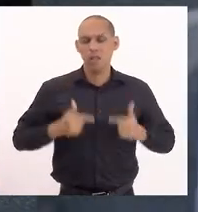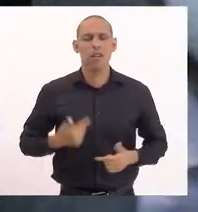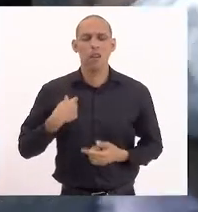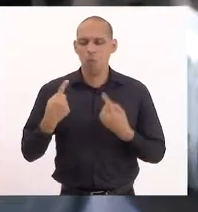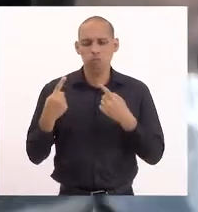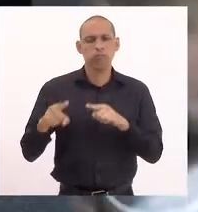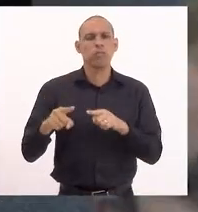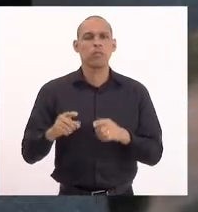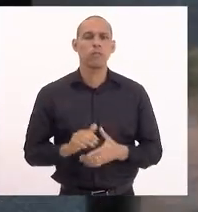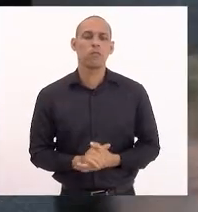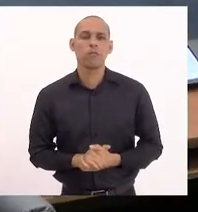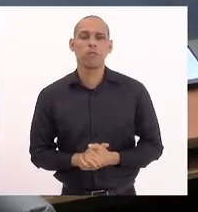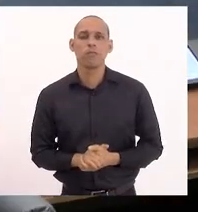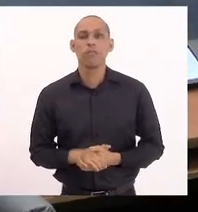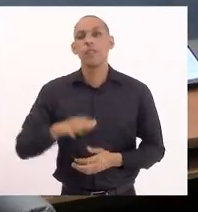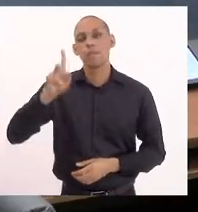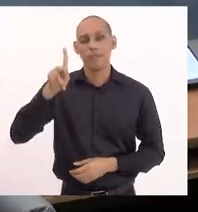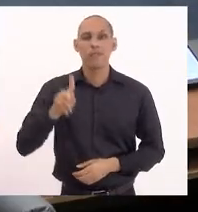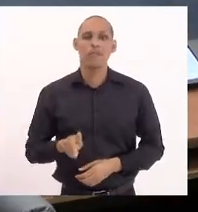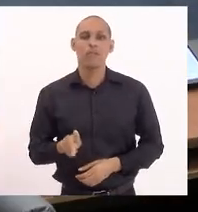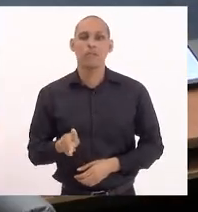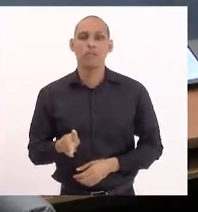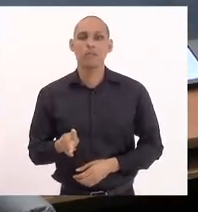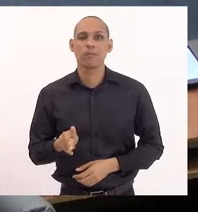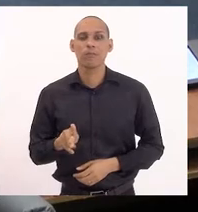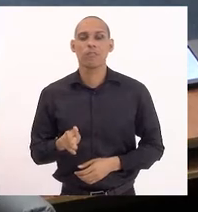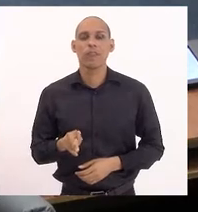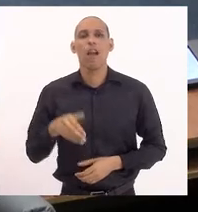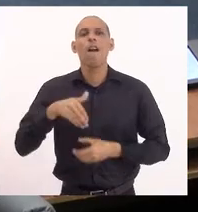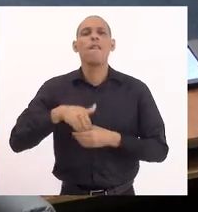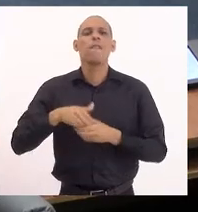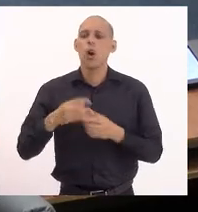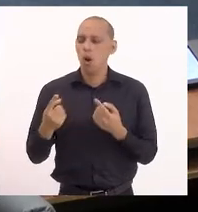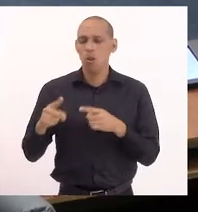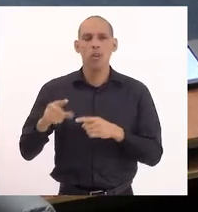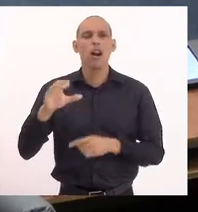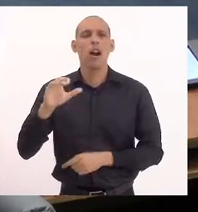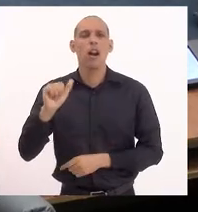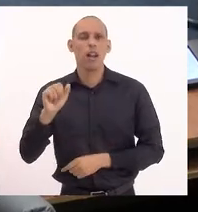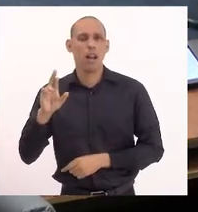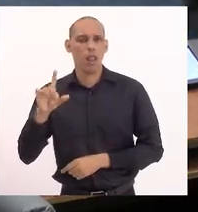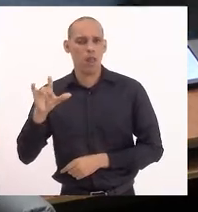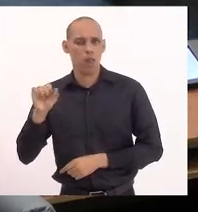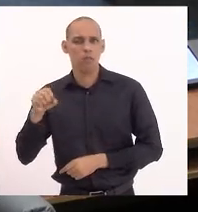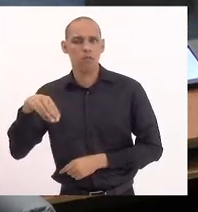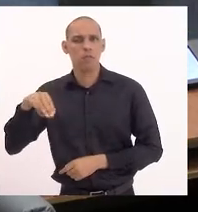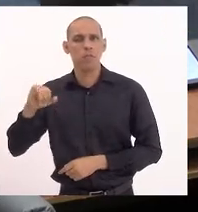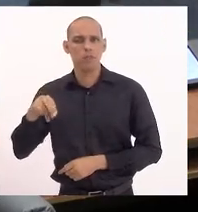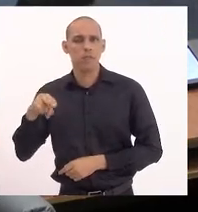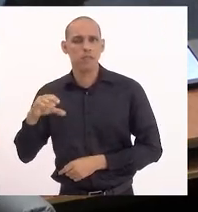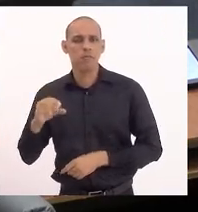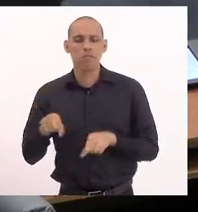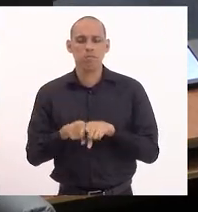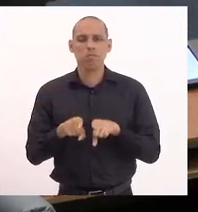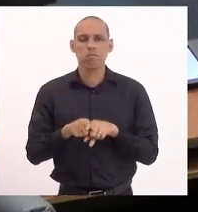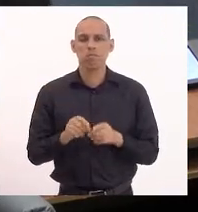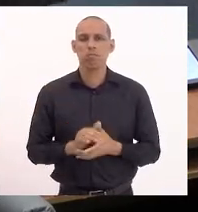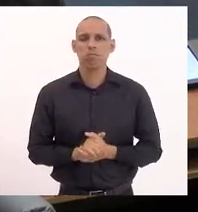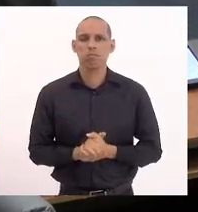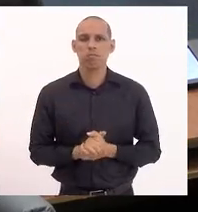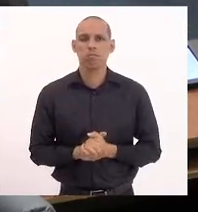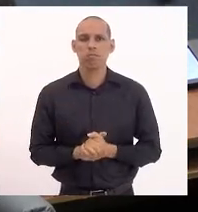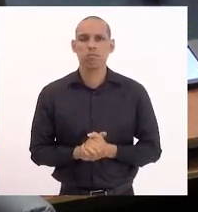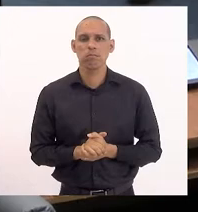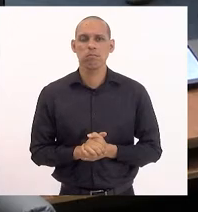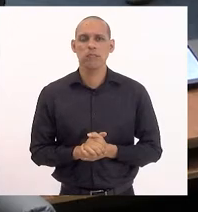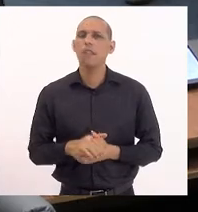voto contrário. Presidente. Voto contrário, presidente. Carlos Luiz. Deputada enfermeira Rejane. Não,